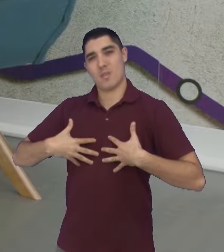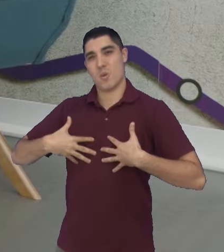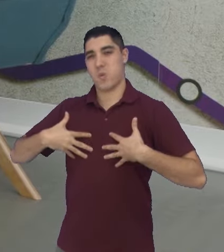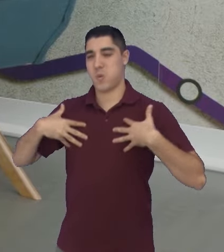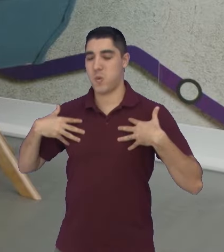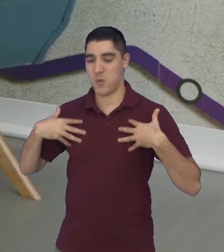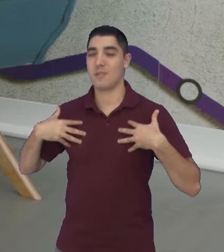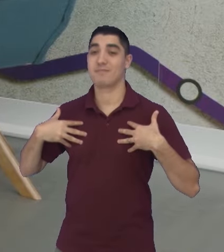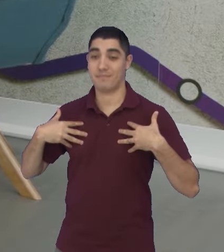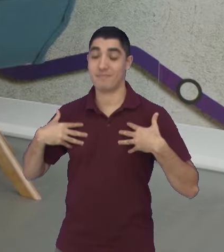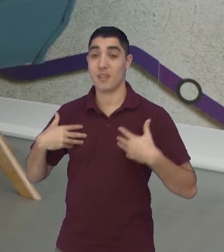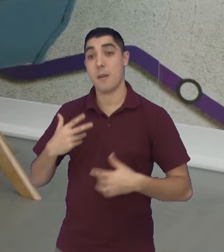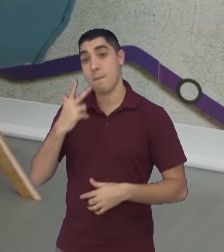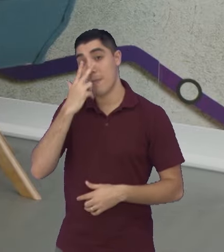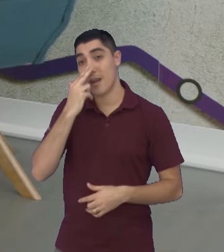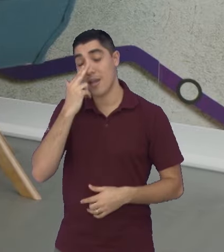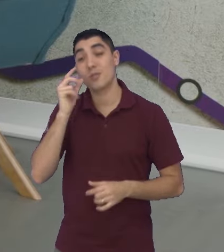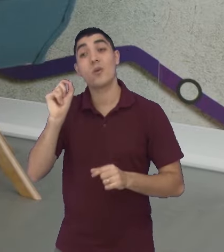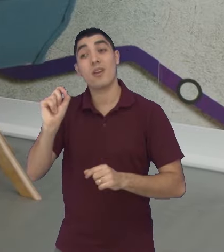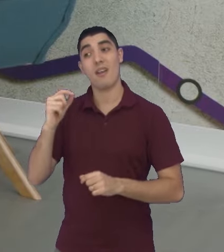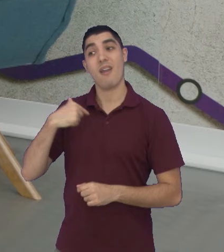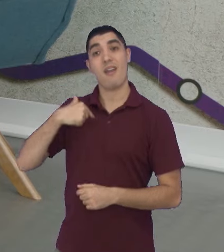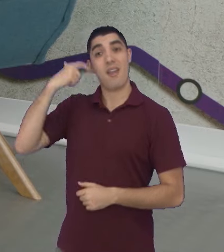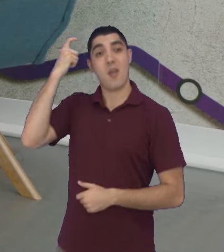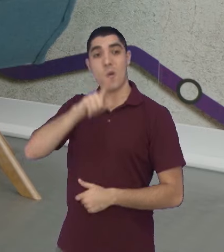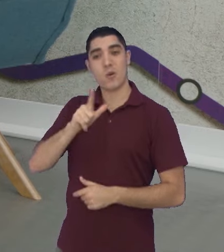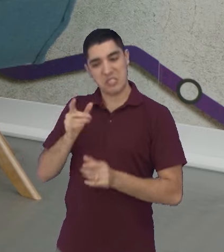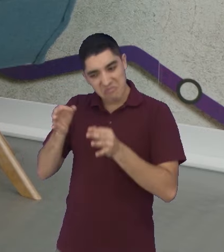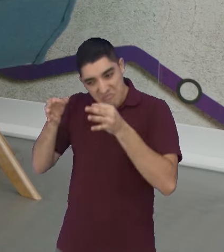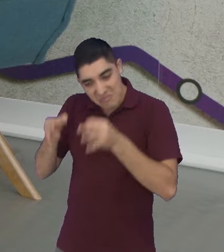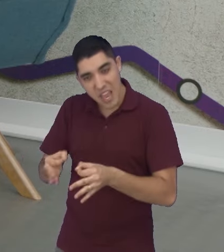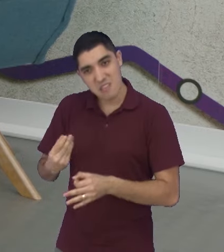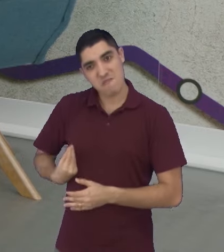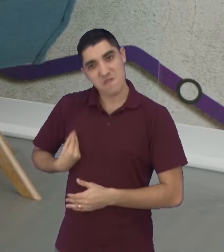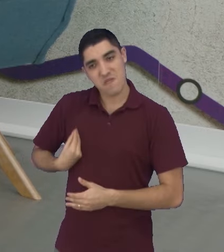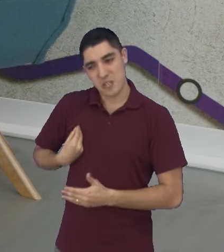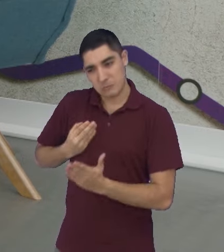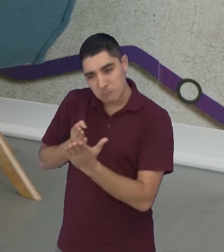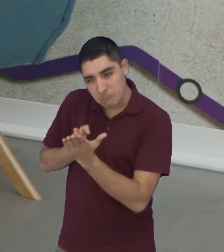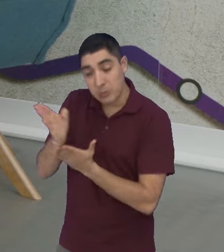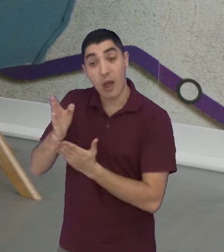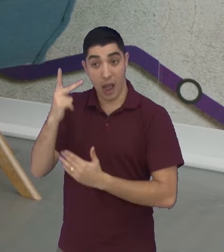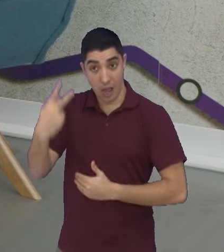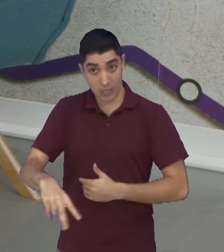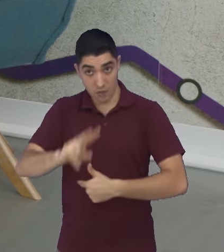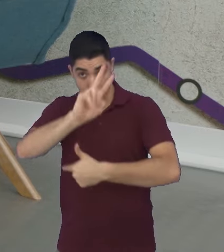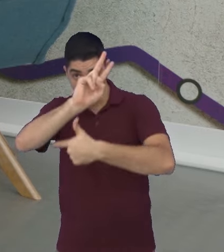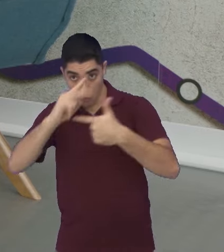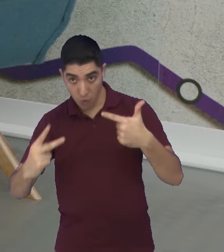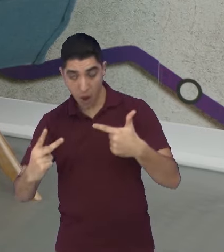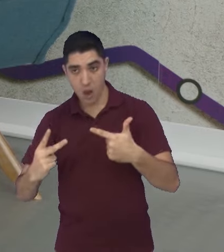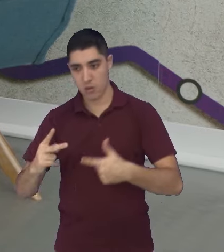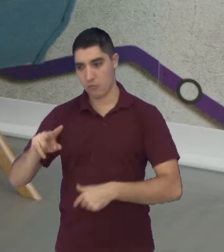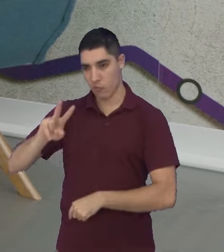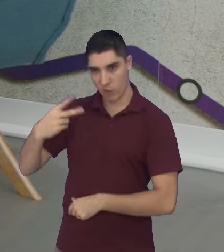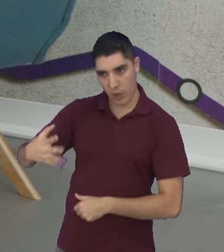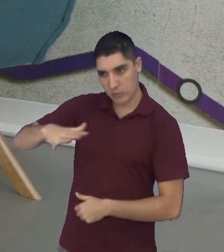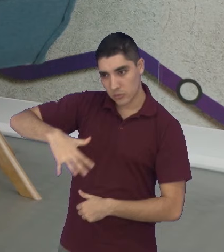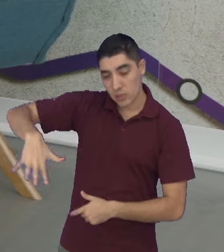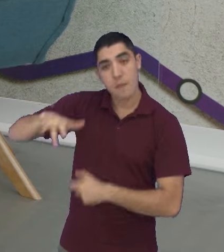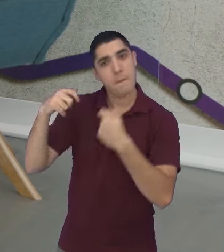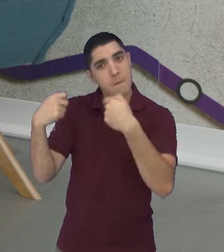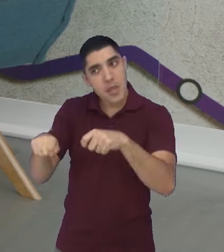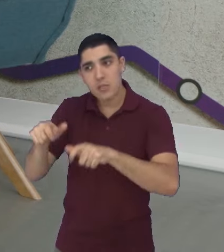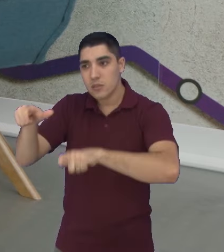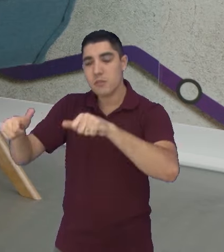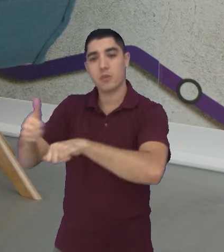Então, isso mostra que a gente está no caminho certo. Então, o Vale, a região precisa disso. É uma região que abrange muito e